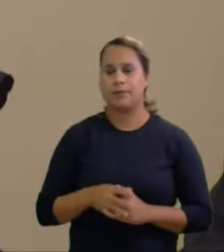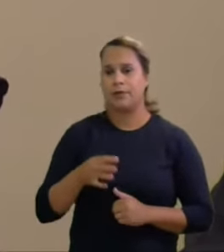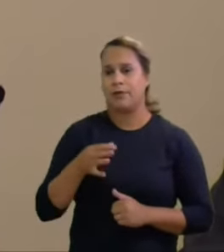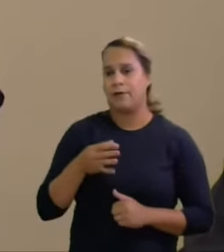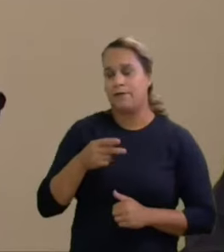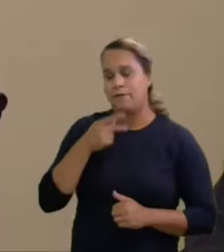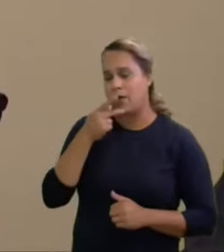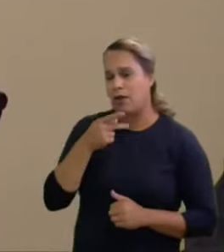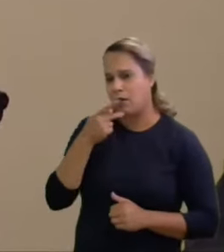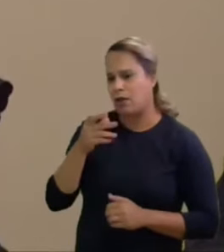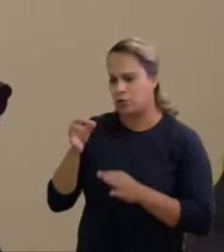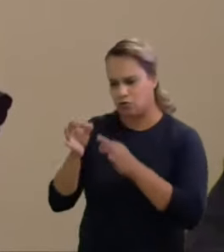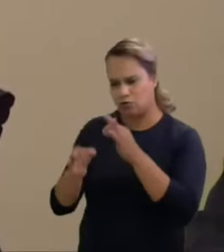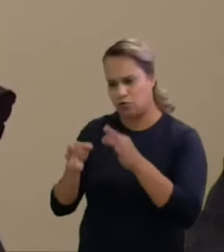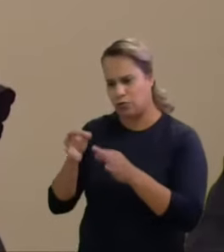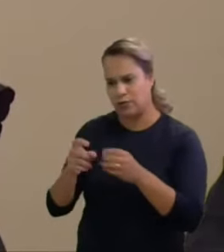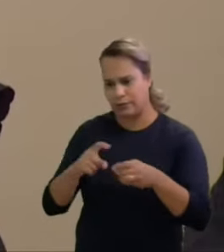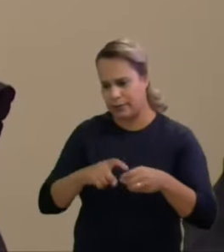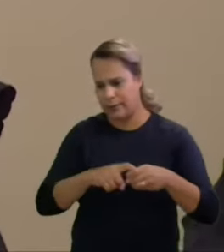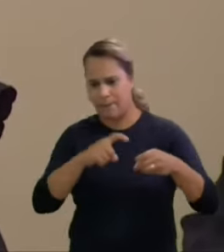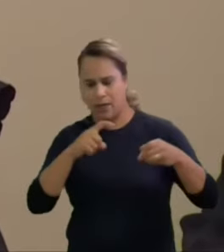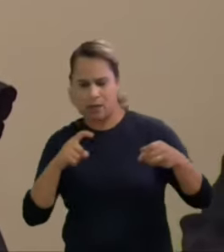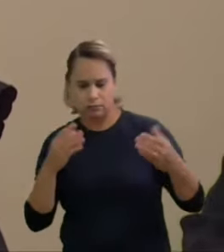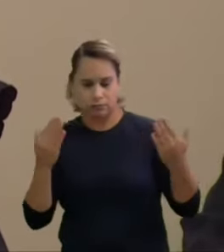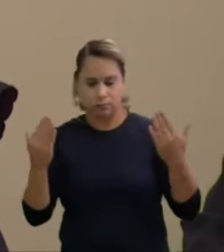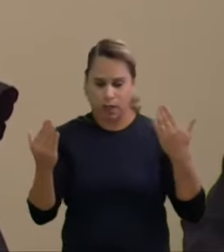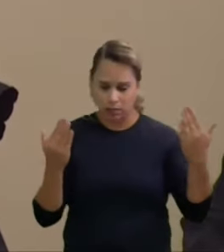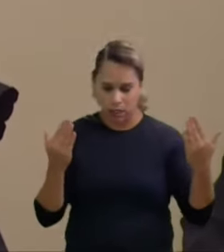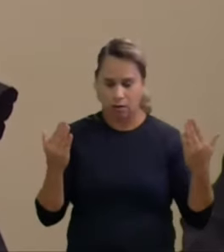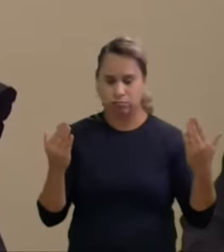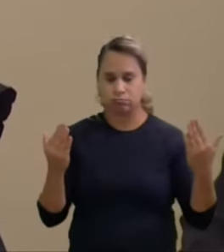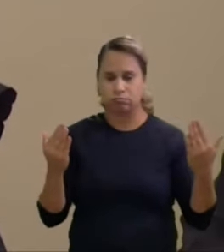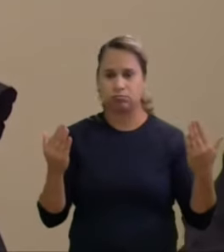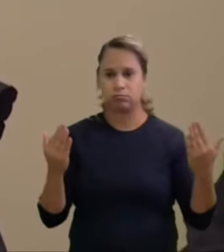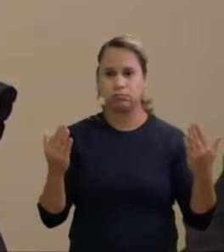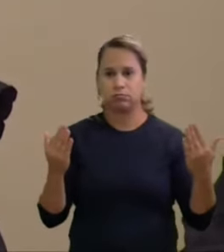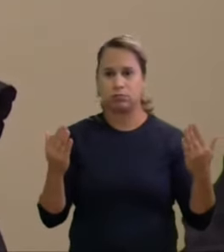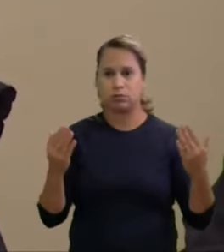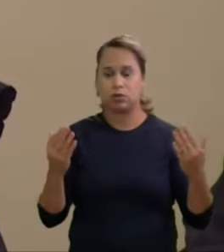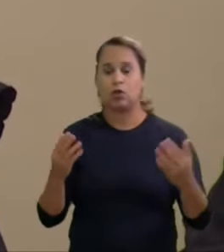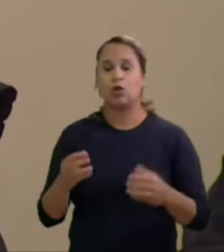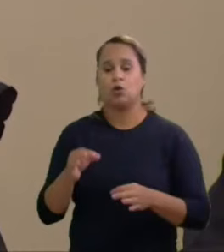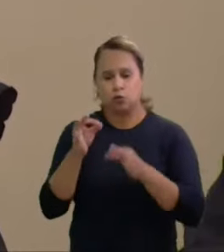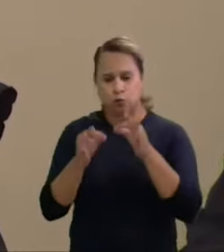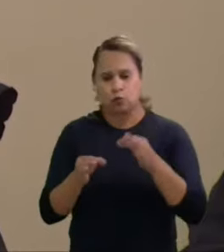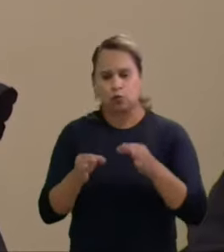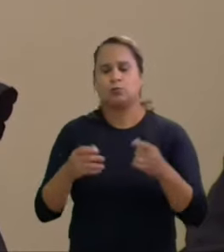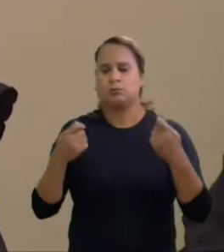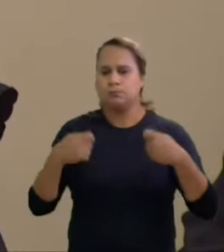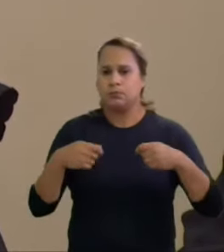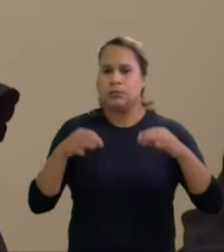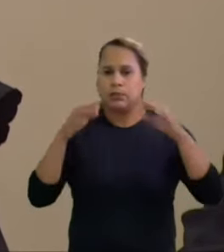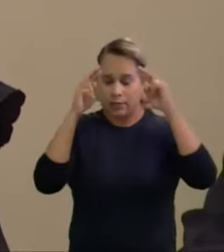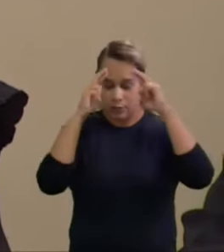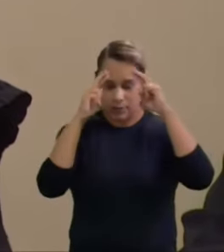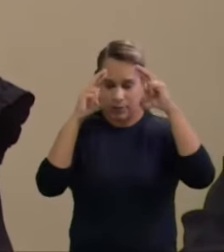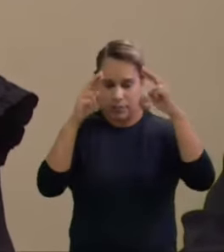deve ser independente e imparcial dizer que o juiz deve respeitar os direitos e garantias fundamentais